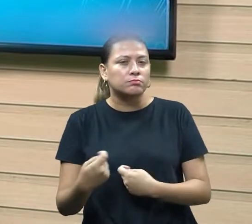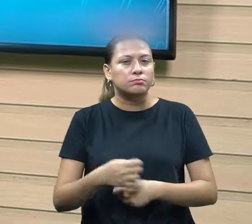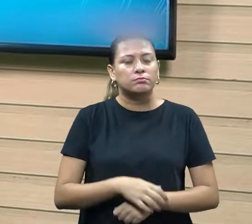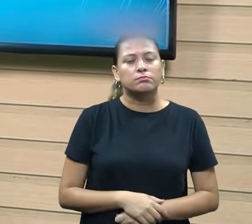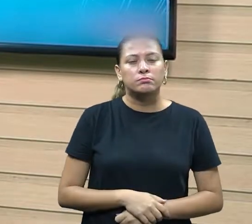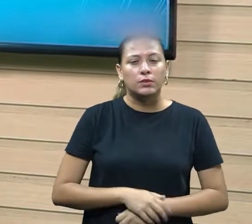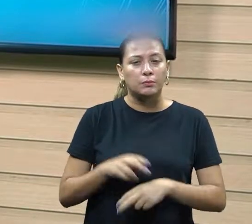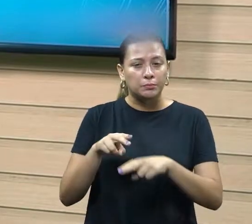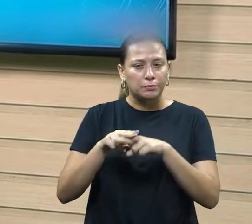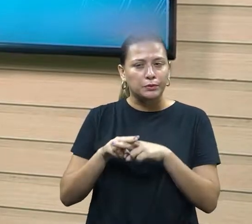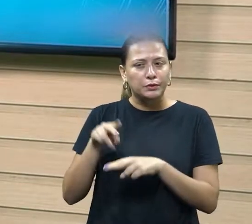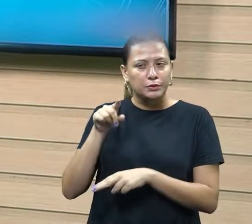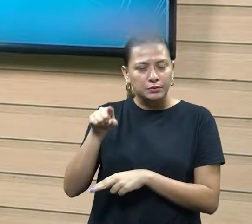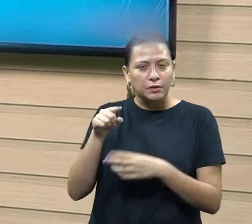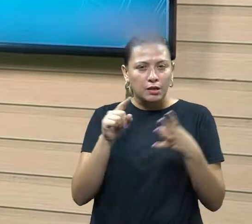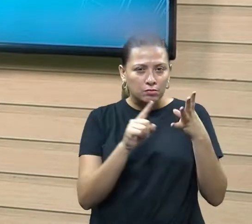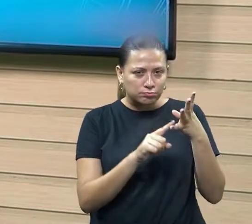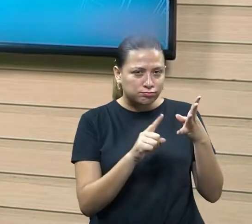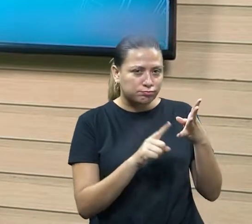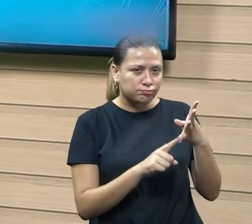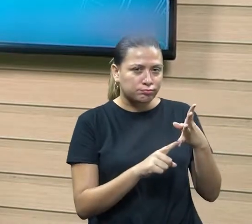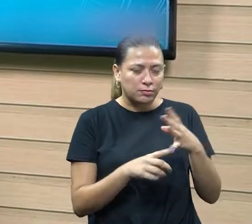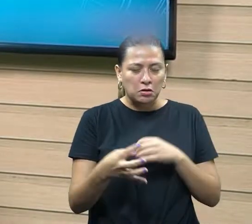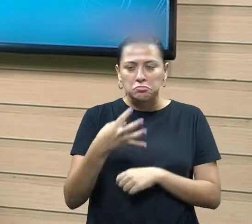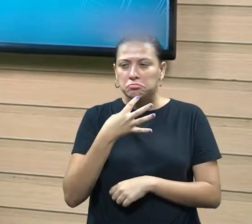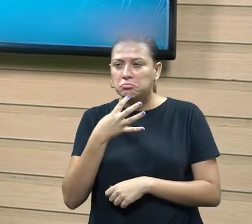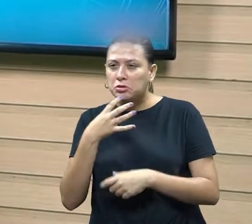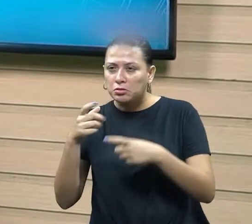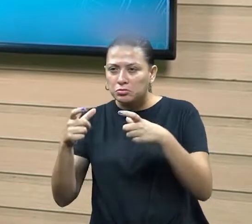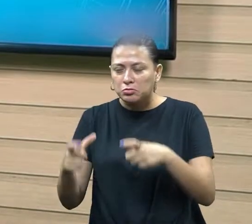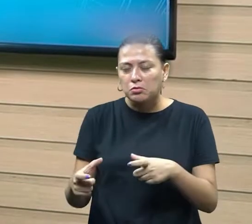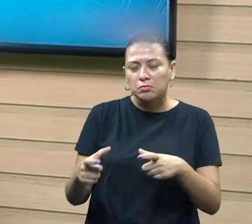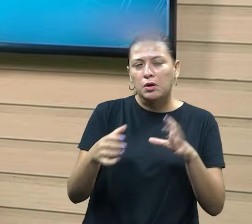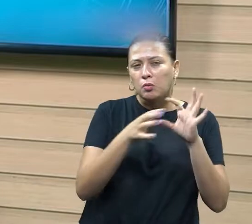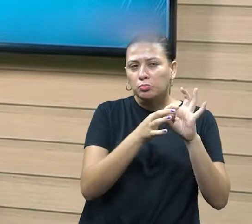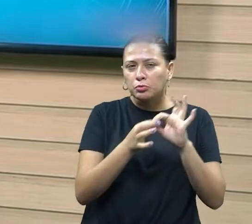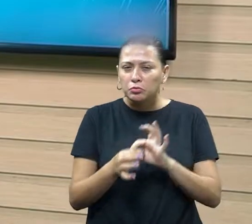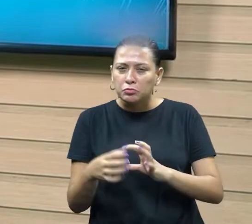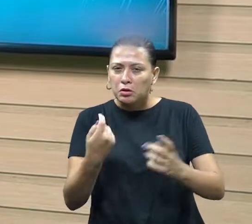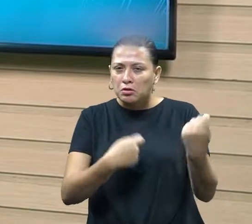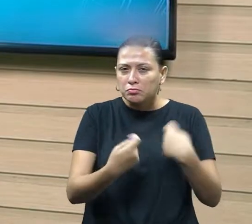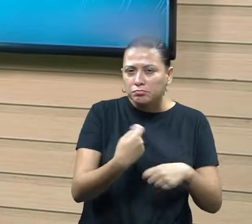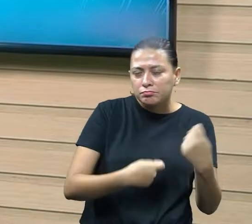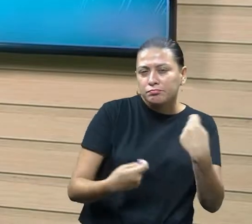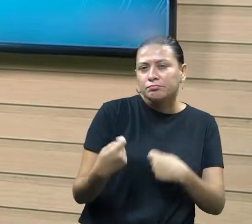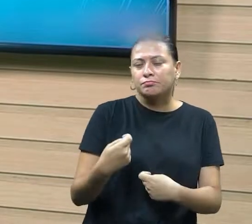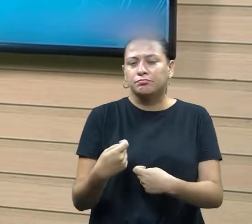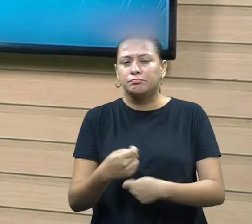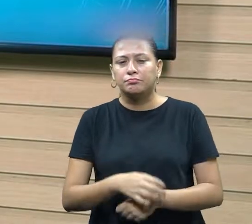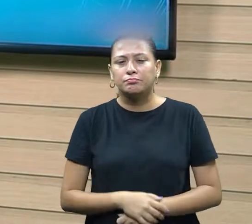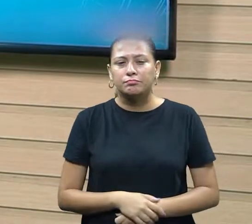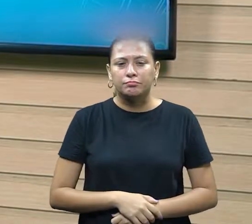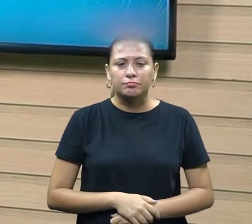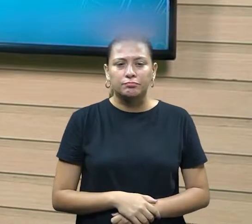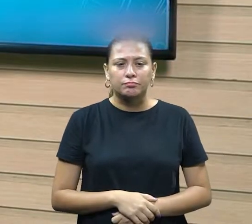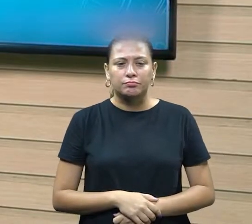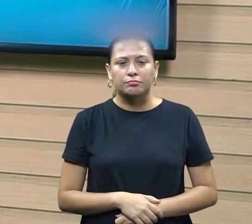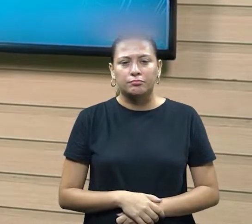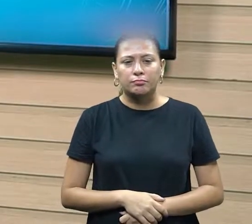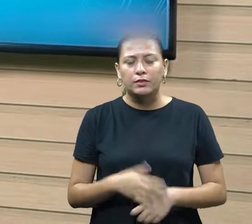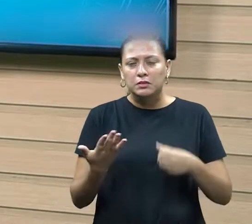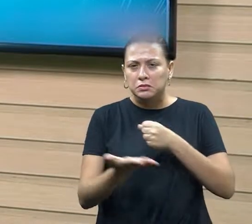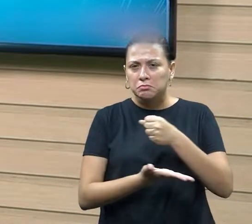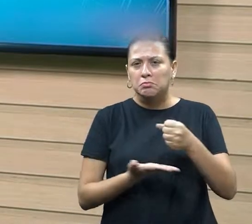analista, ele busca conhecer os locais, o local em que ele está se envolvendo, ele vai se